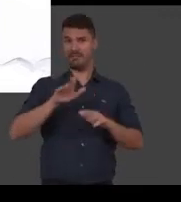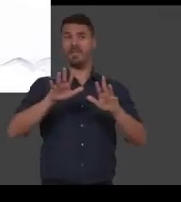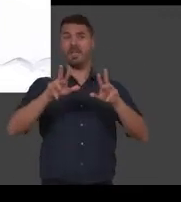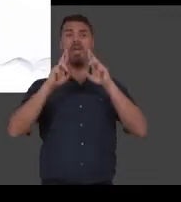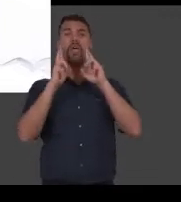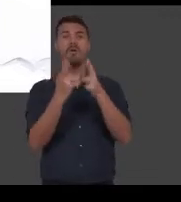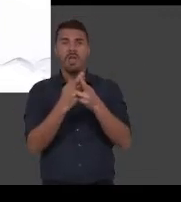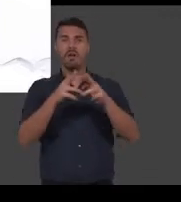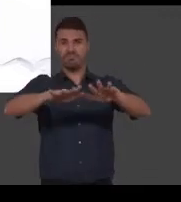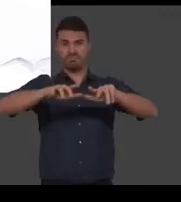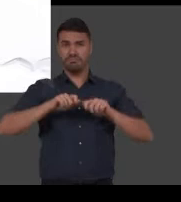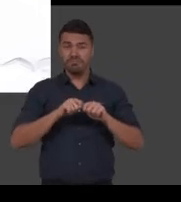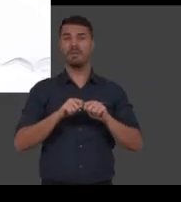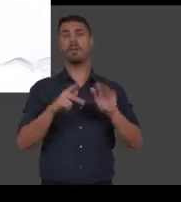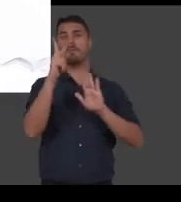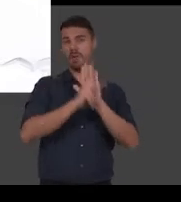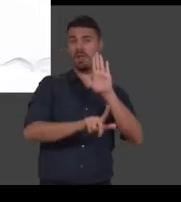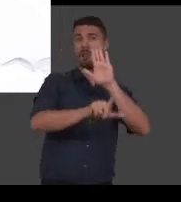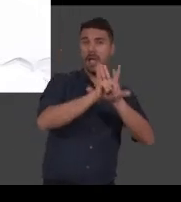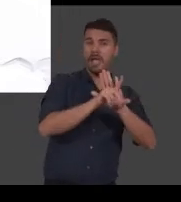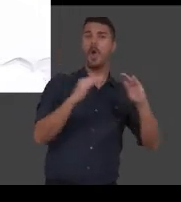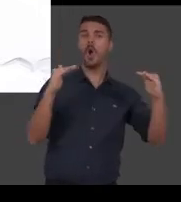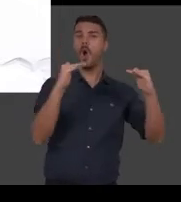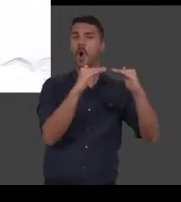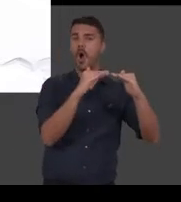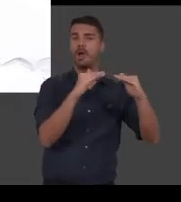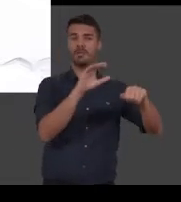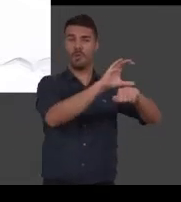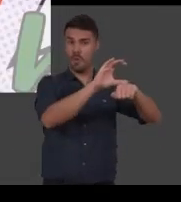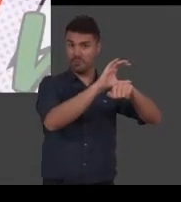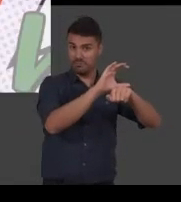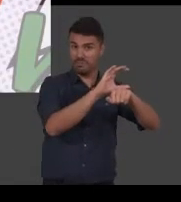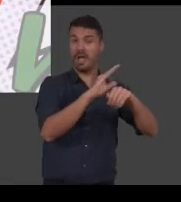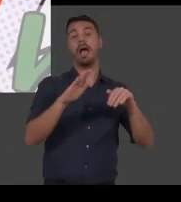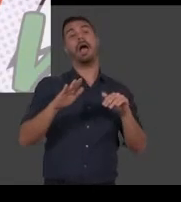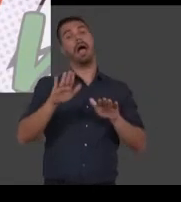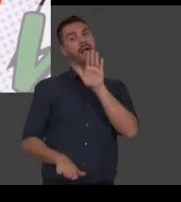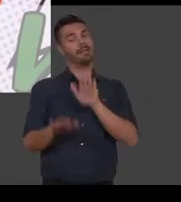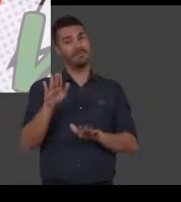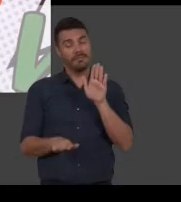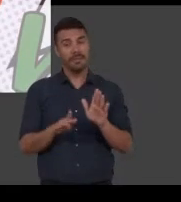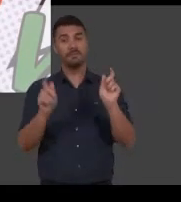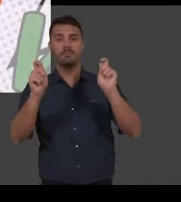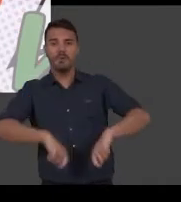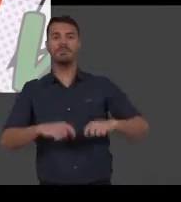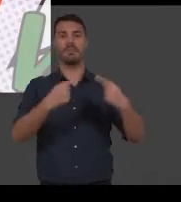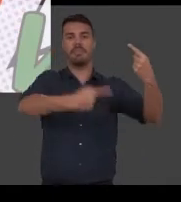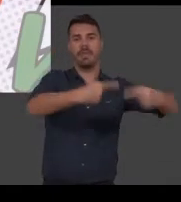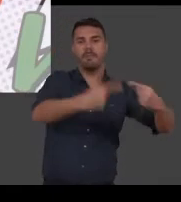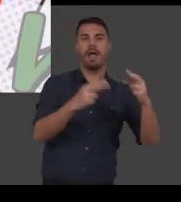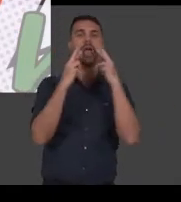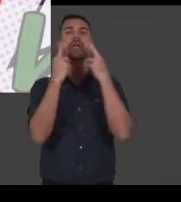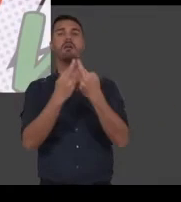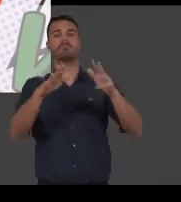audiências públicas sobre ele? O projeto de lei está de acordo com a Constituição Federal? Em alguns momentos, oportunizar debates